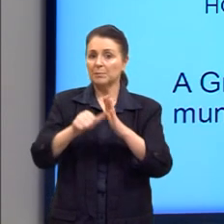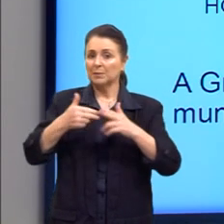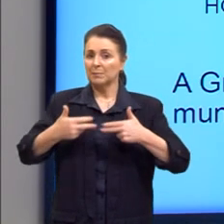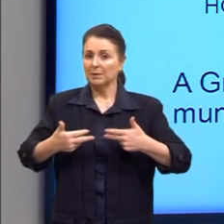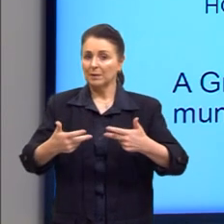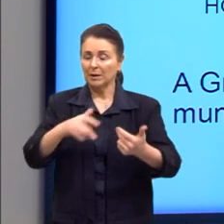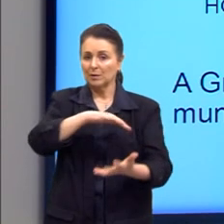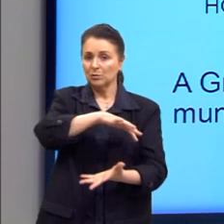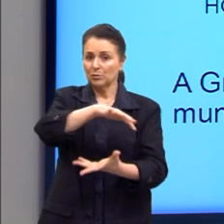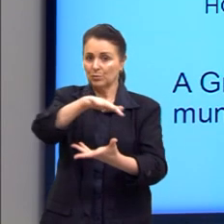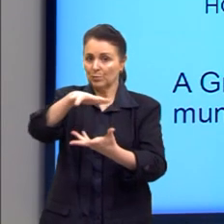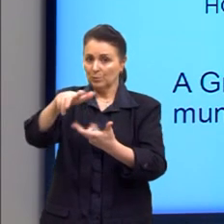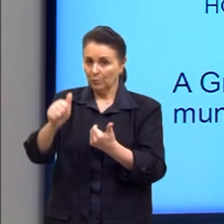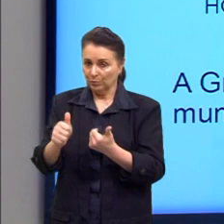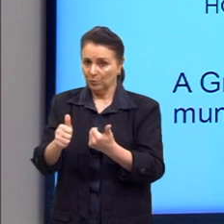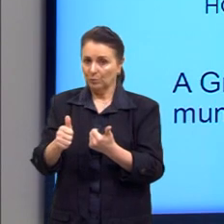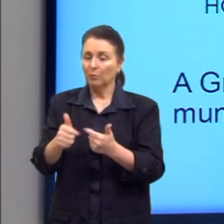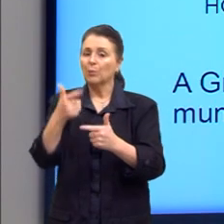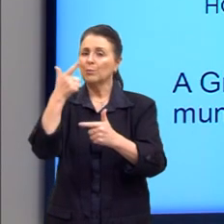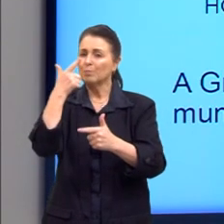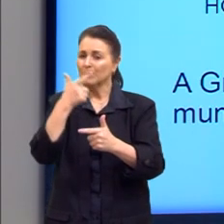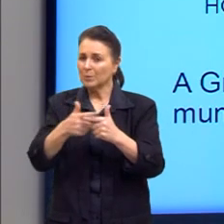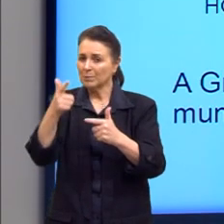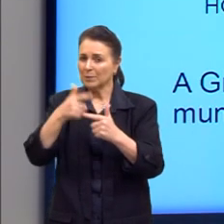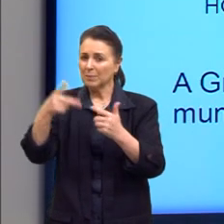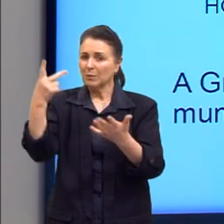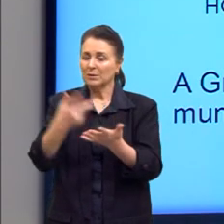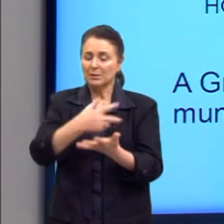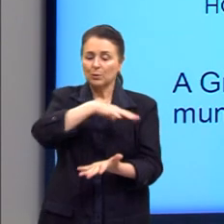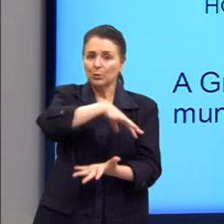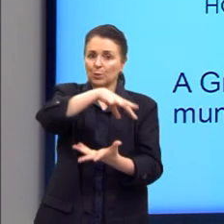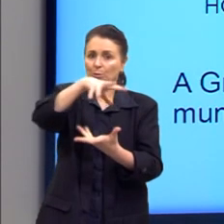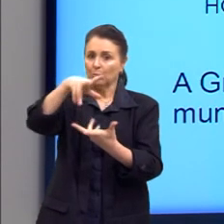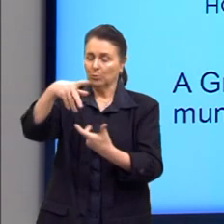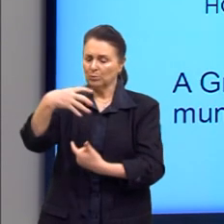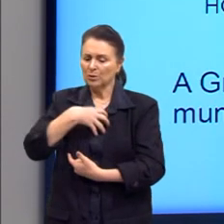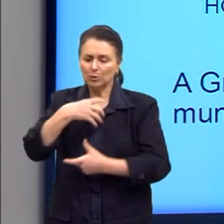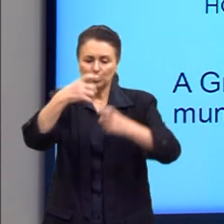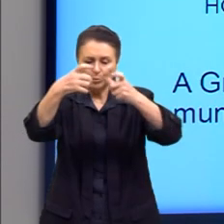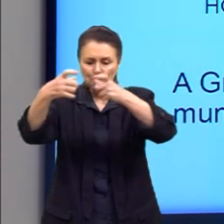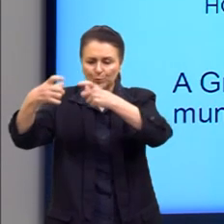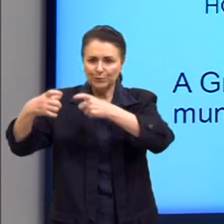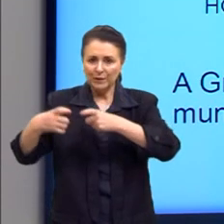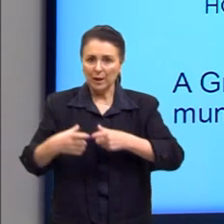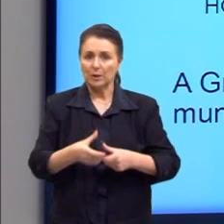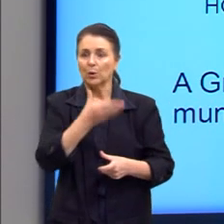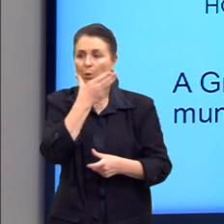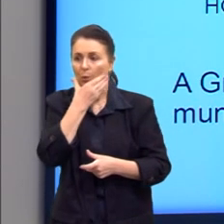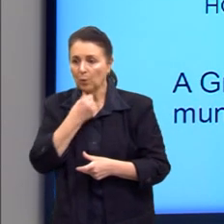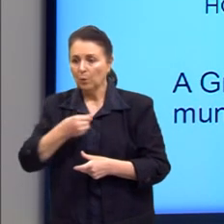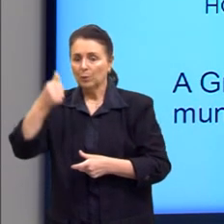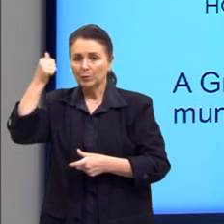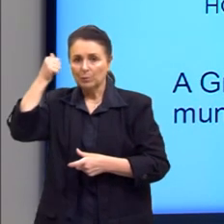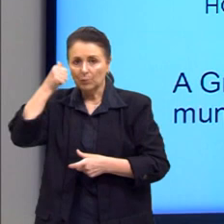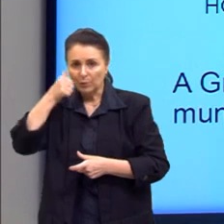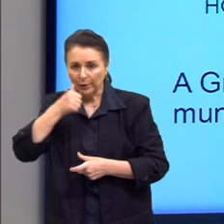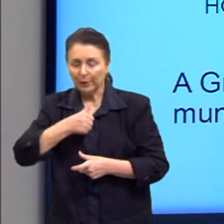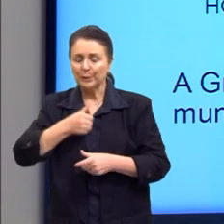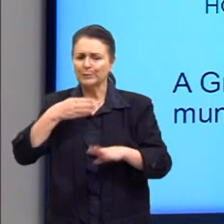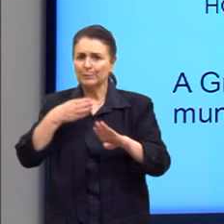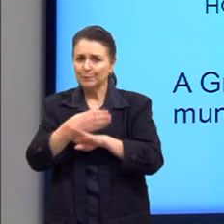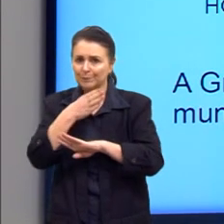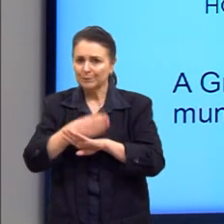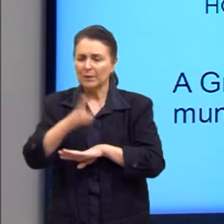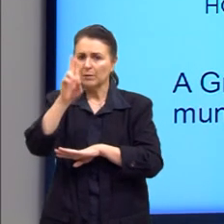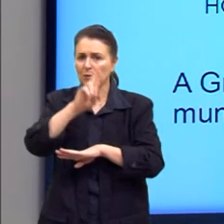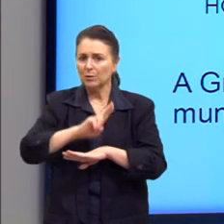colapso verdadeiramente mundial, sentido pelo menos em todos os lugares em que homens e mulheres se envolviam ou faziam uso